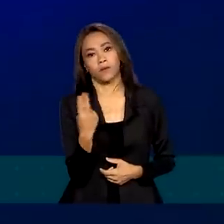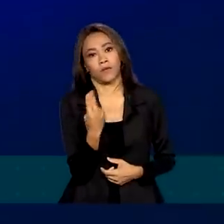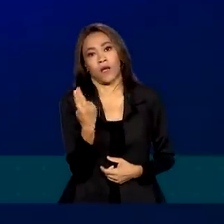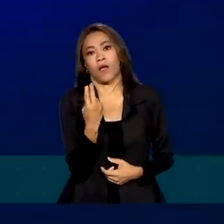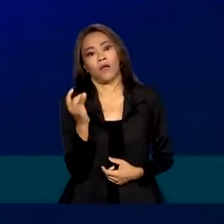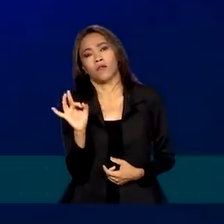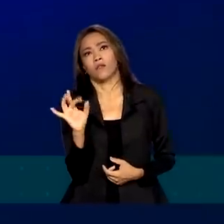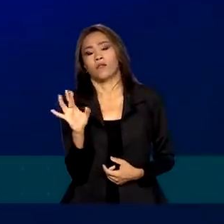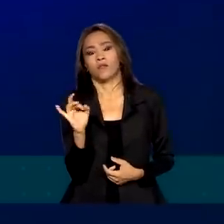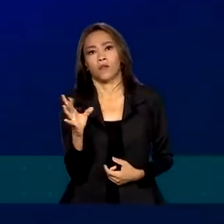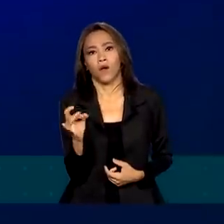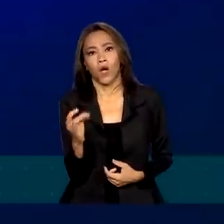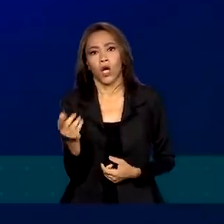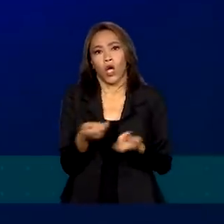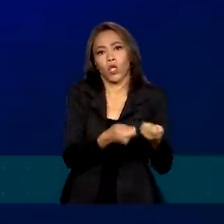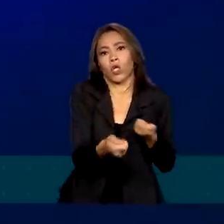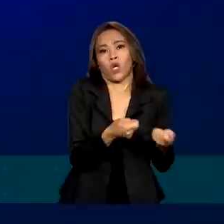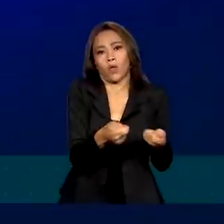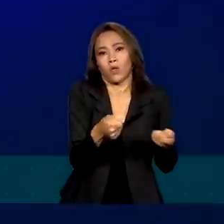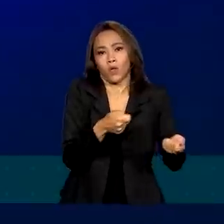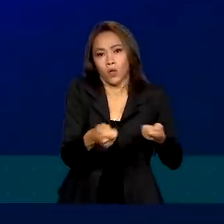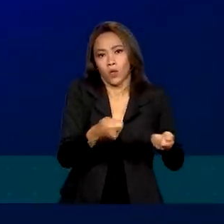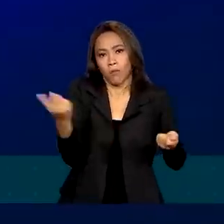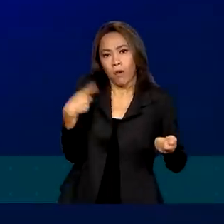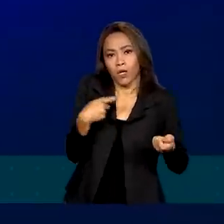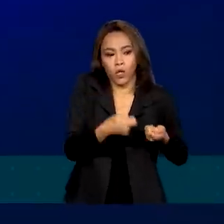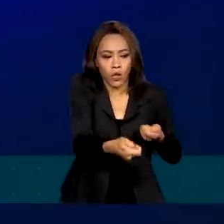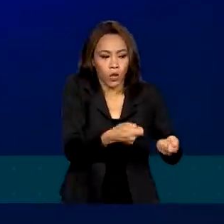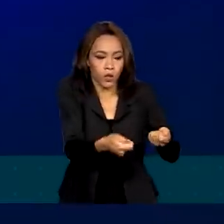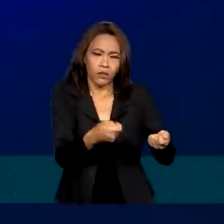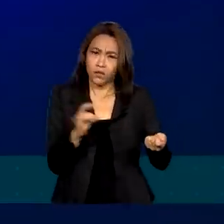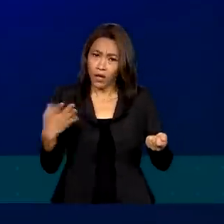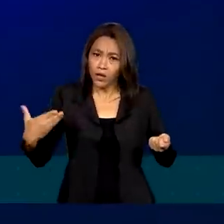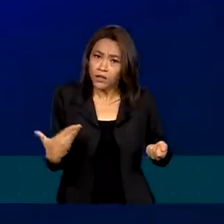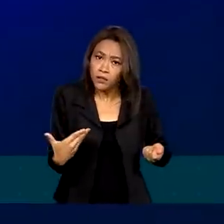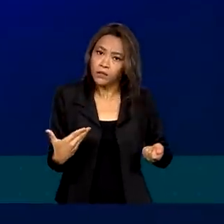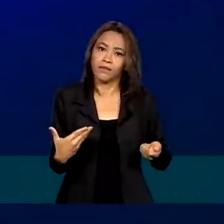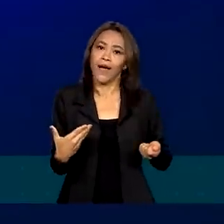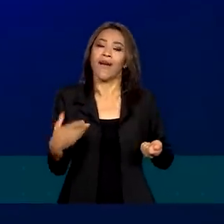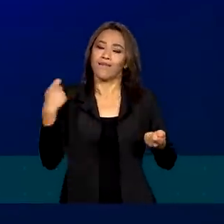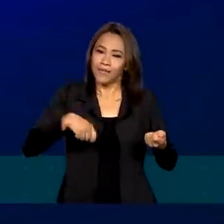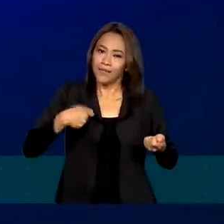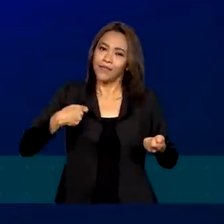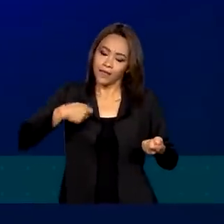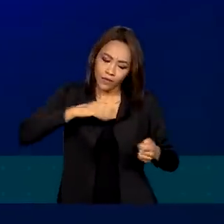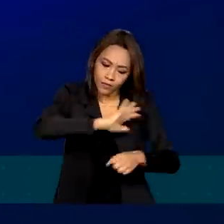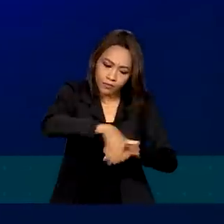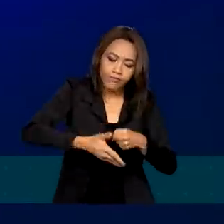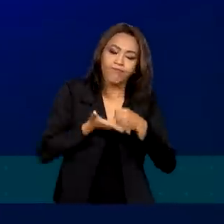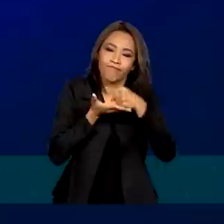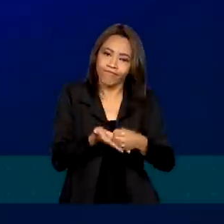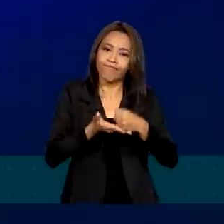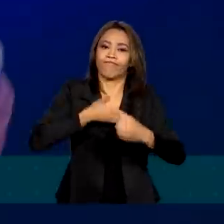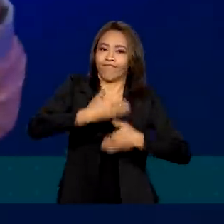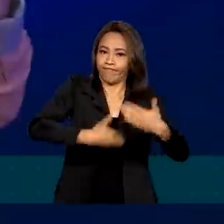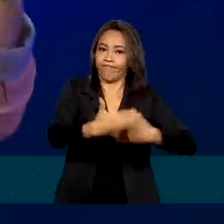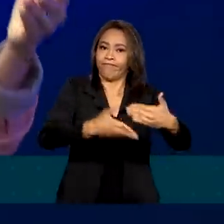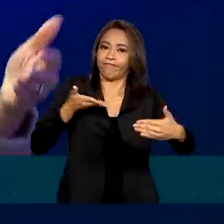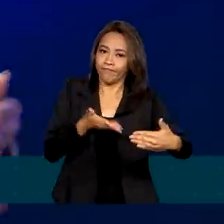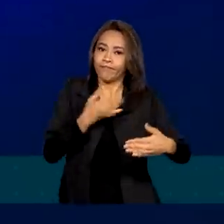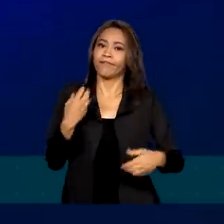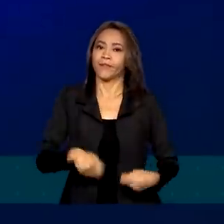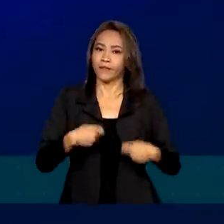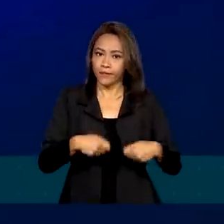de comando e controle. É uma... tem que ter o trilho do desenvolvimento sustentável. Por isso, é